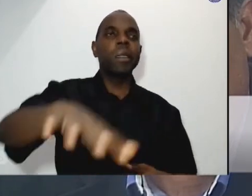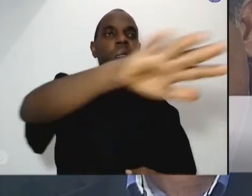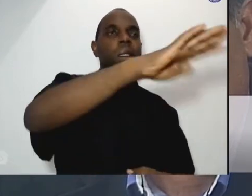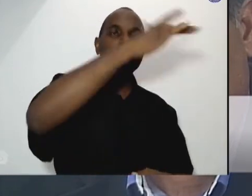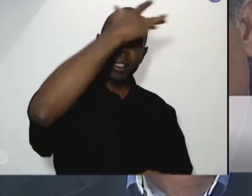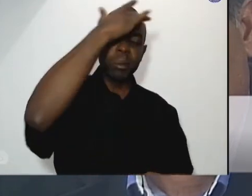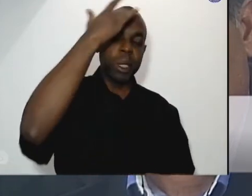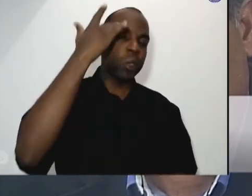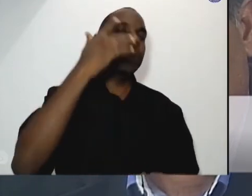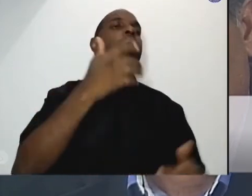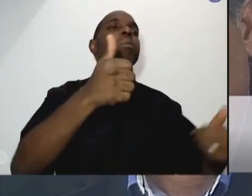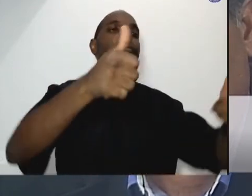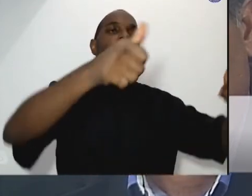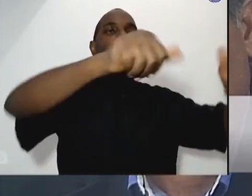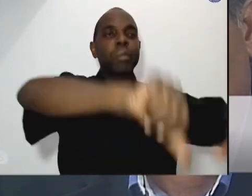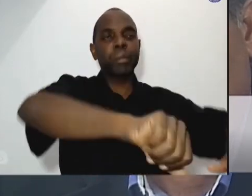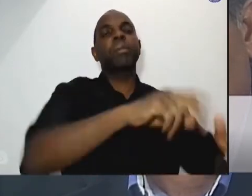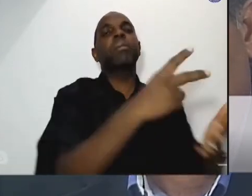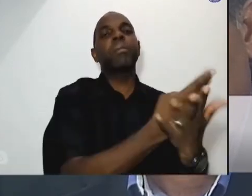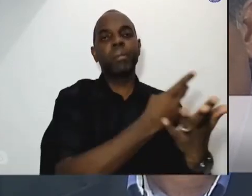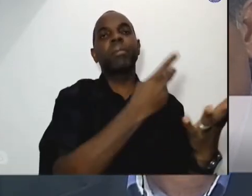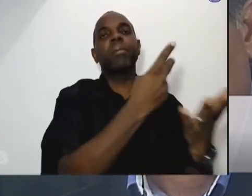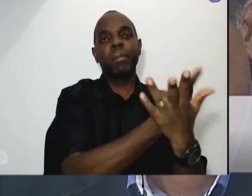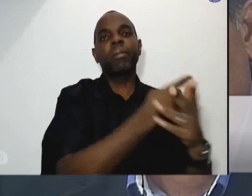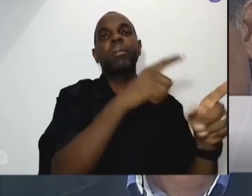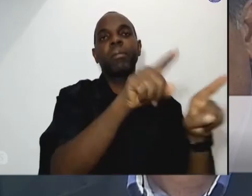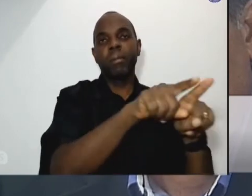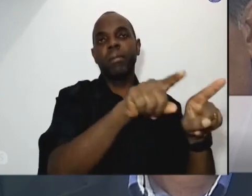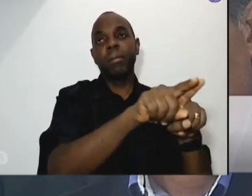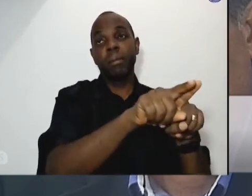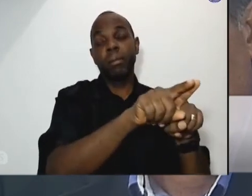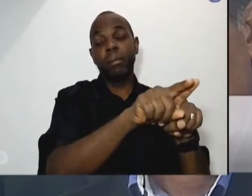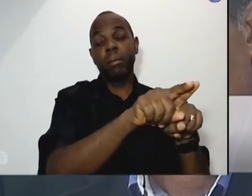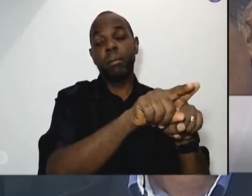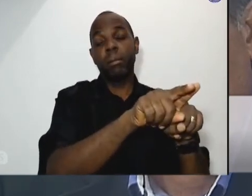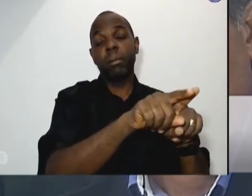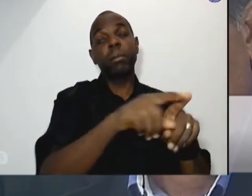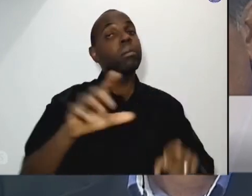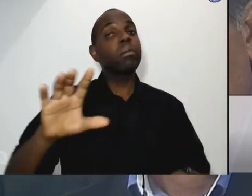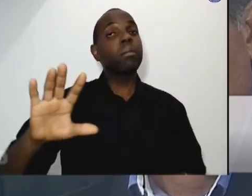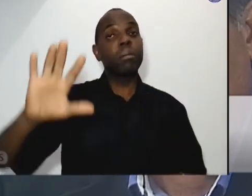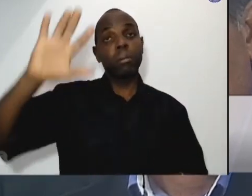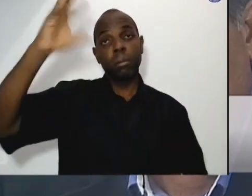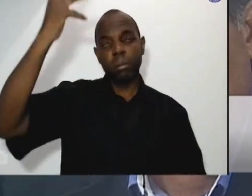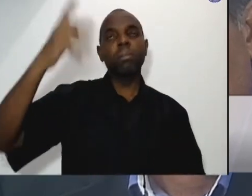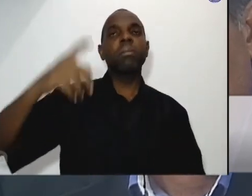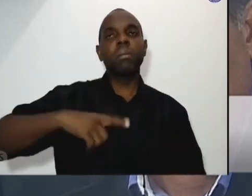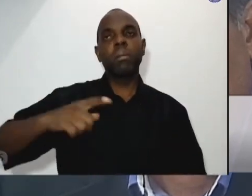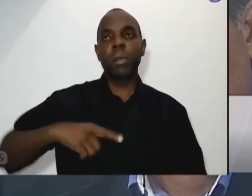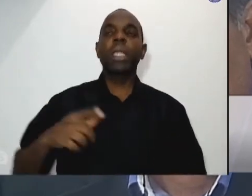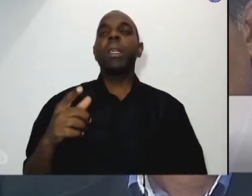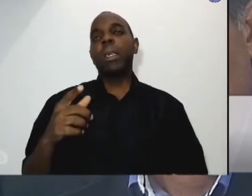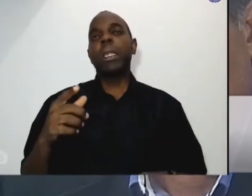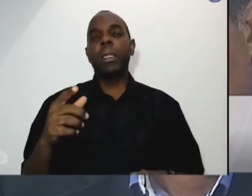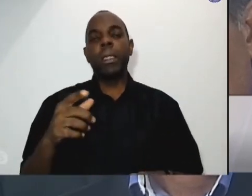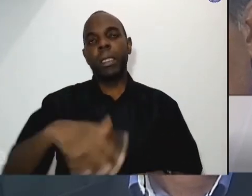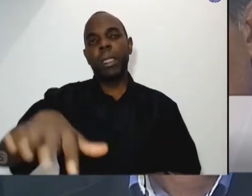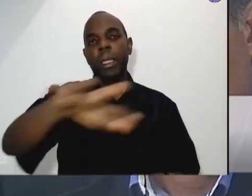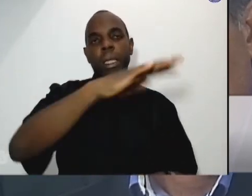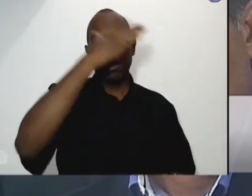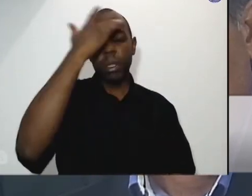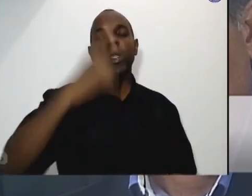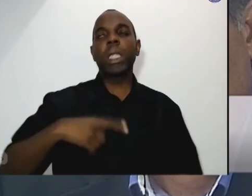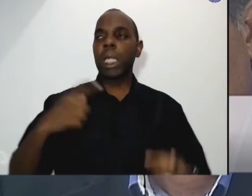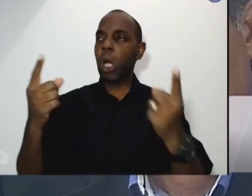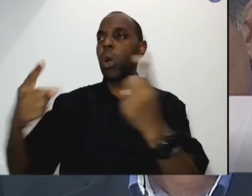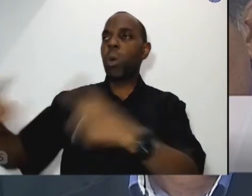acontecendo sempre apontando os dedos para a polícia militar mas a polícia militar